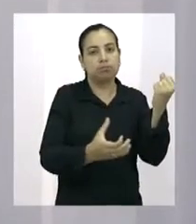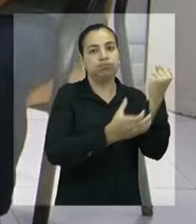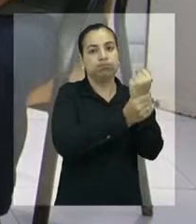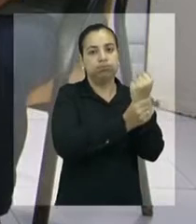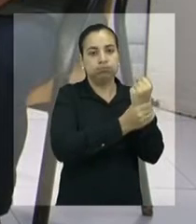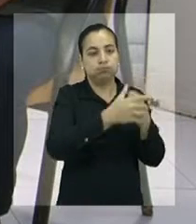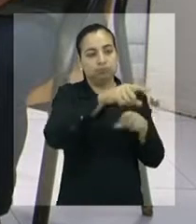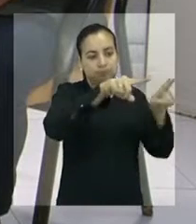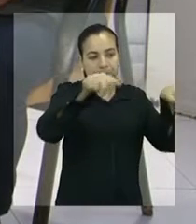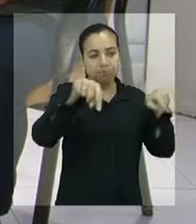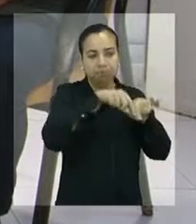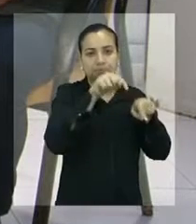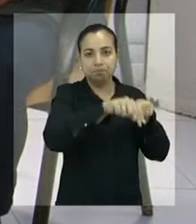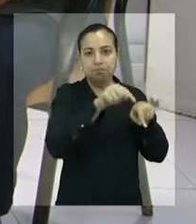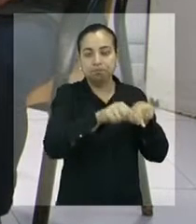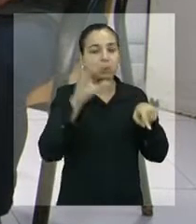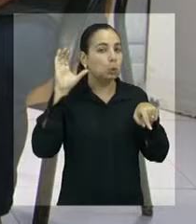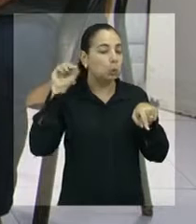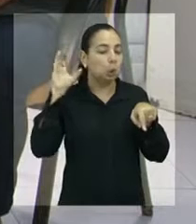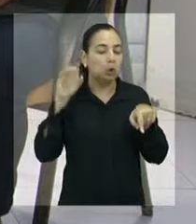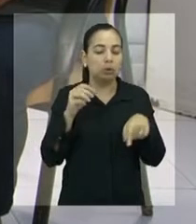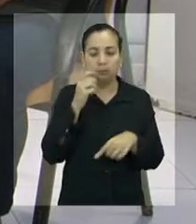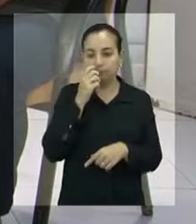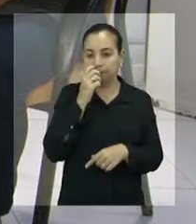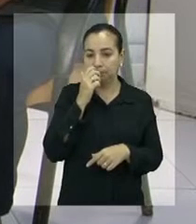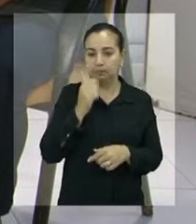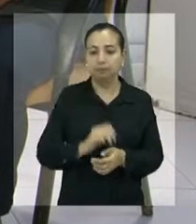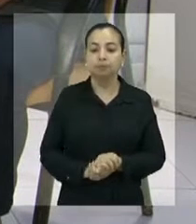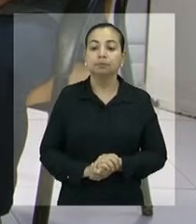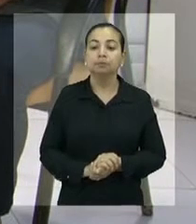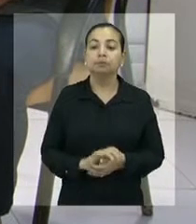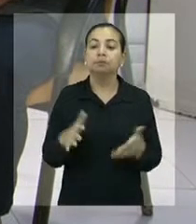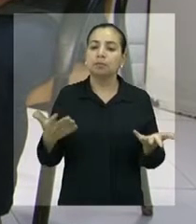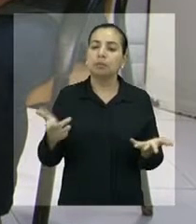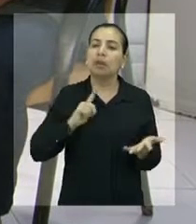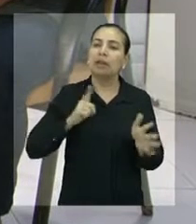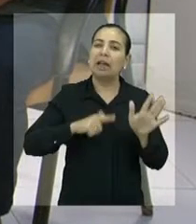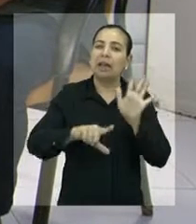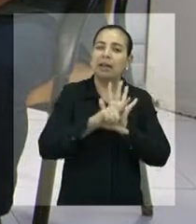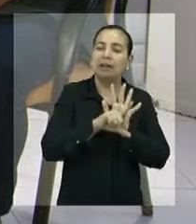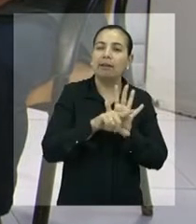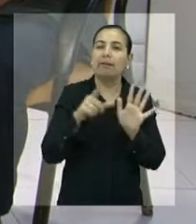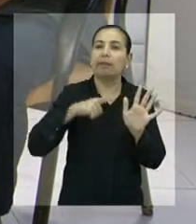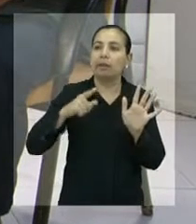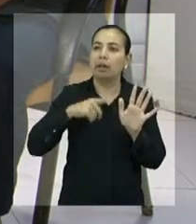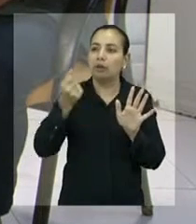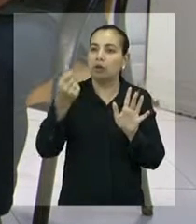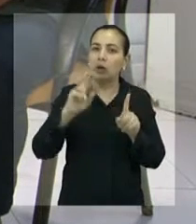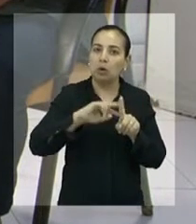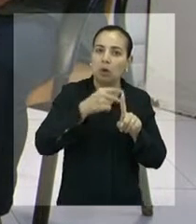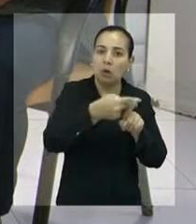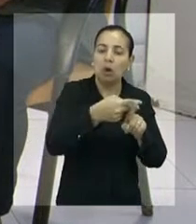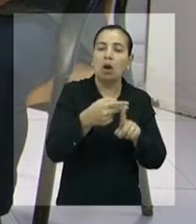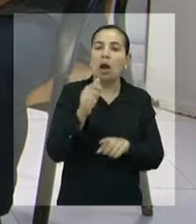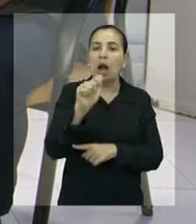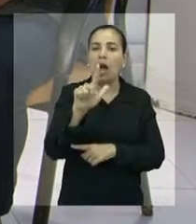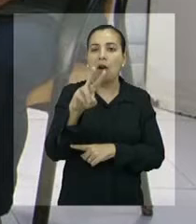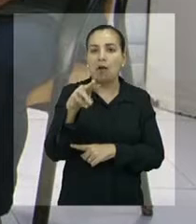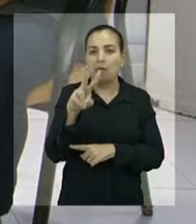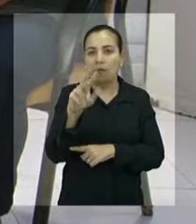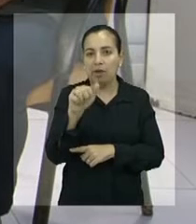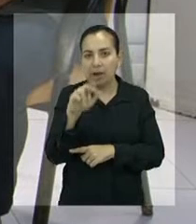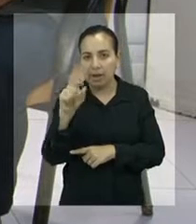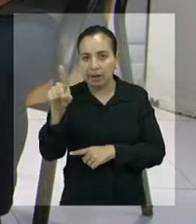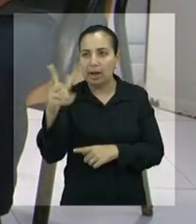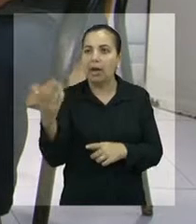Vereador, quando surgiu a lei que reajustou bastante os alvarás, o senhor, como vereador de oposição, combateu